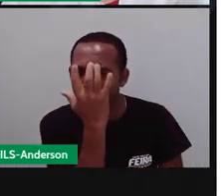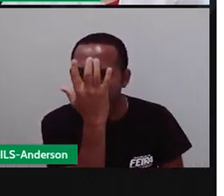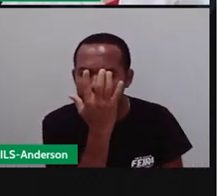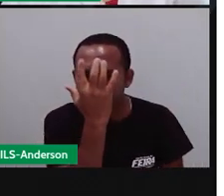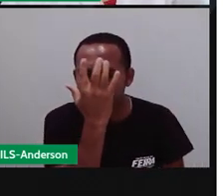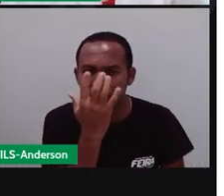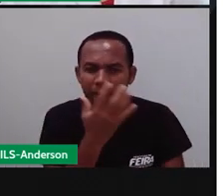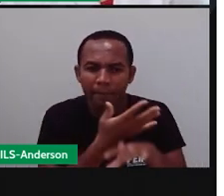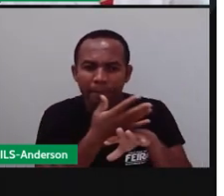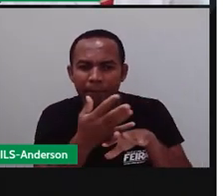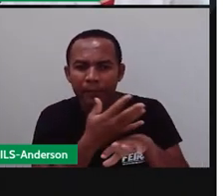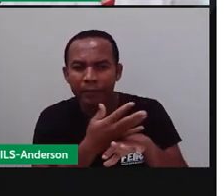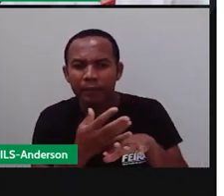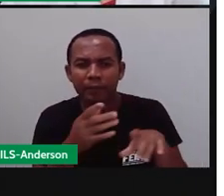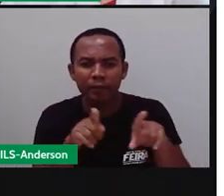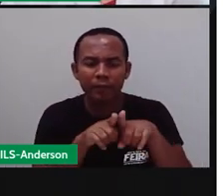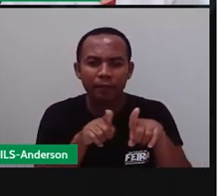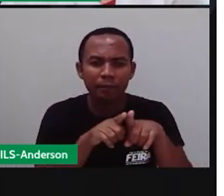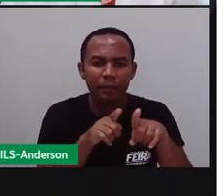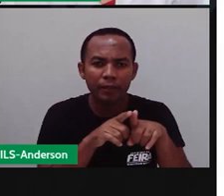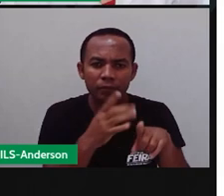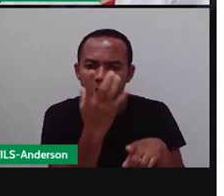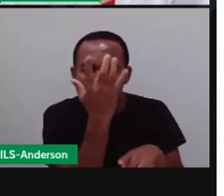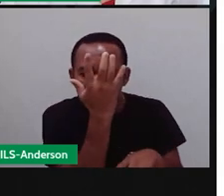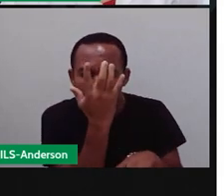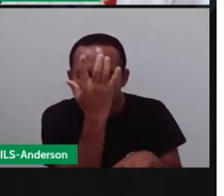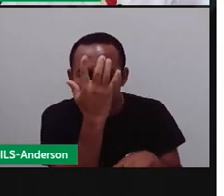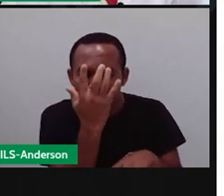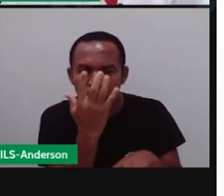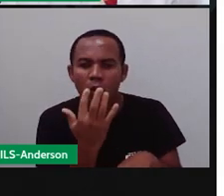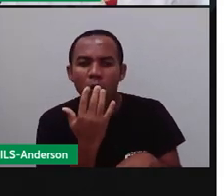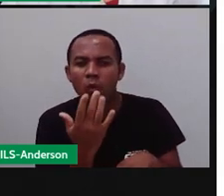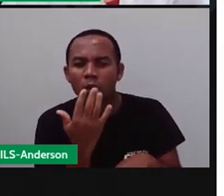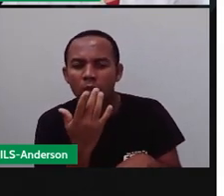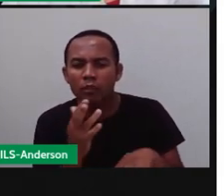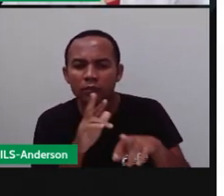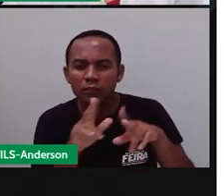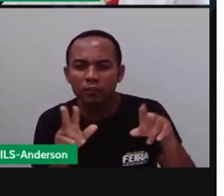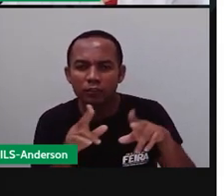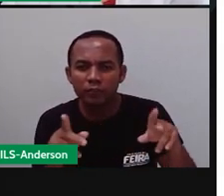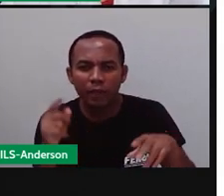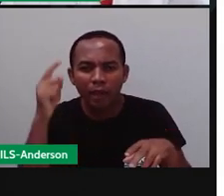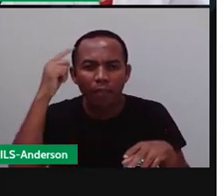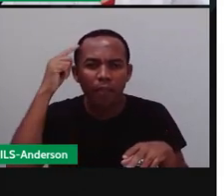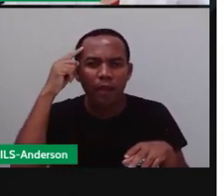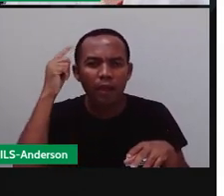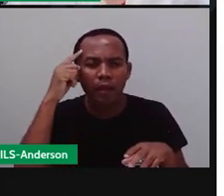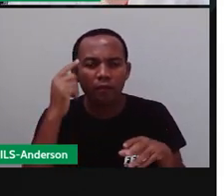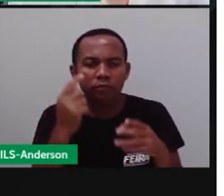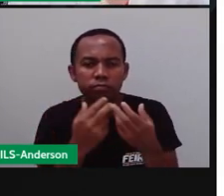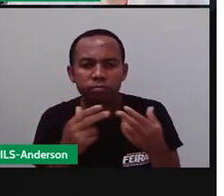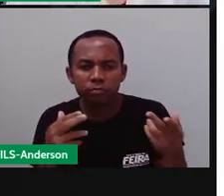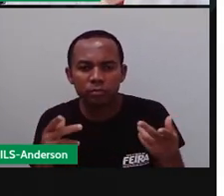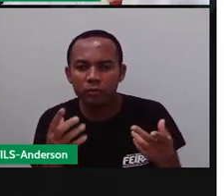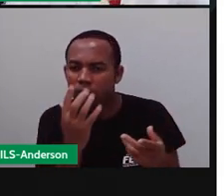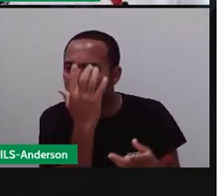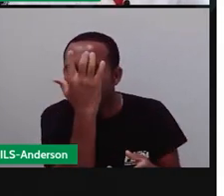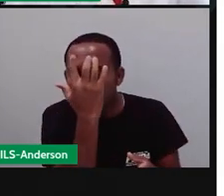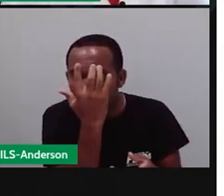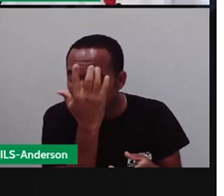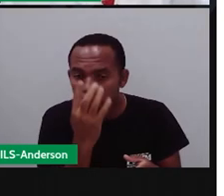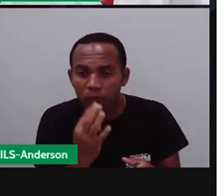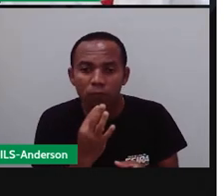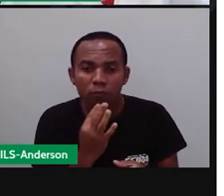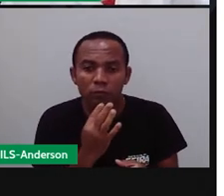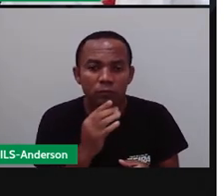com capuz negro. Então, olha só essas máscaras aqui, né? E aí começa essa ideia de, ah, vamos usar umas máscaras aqui, que é para a gente,